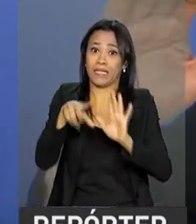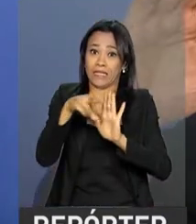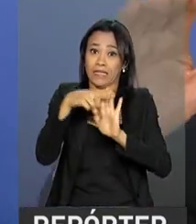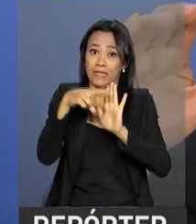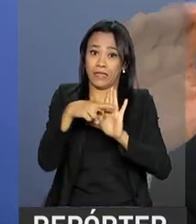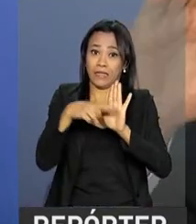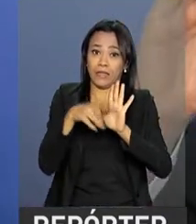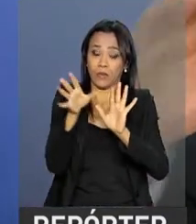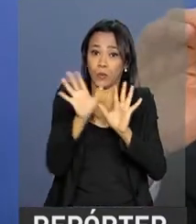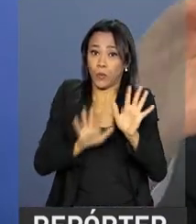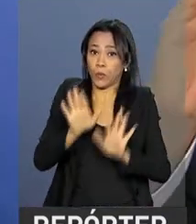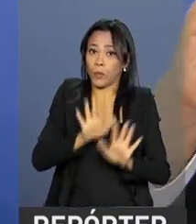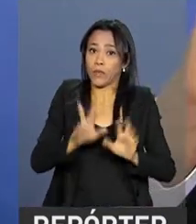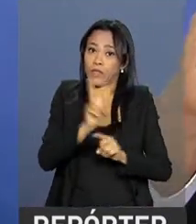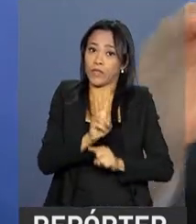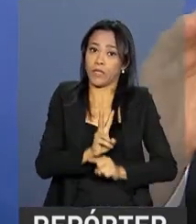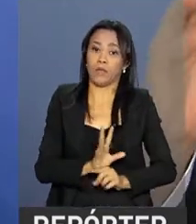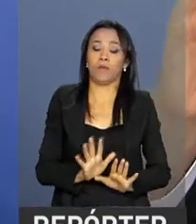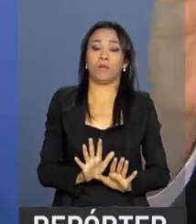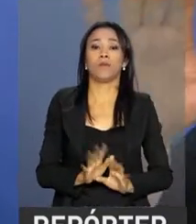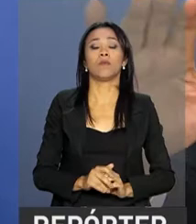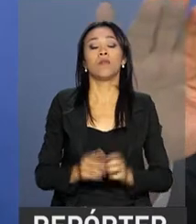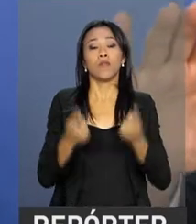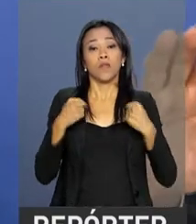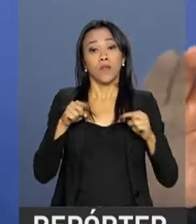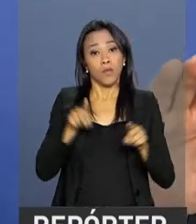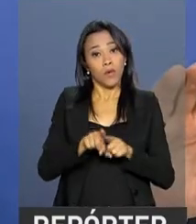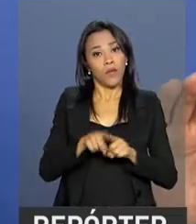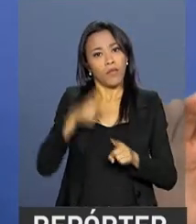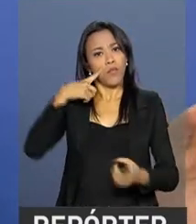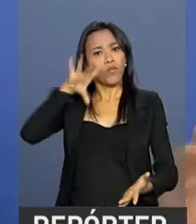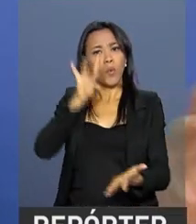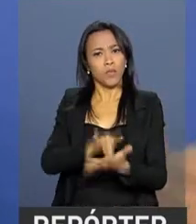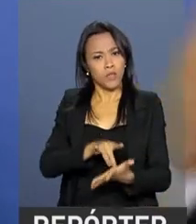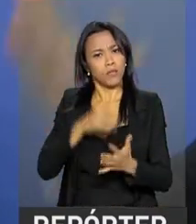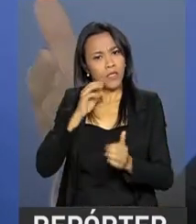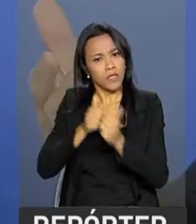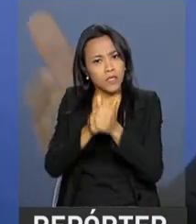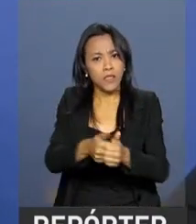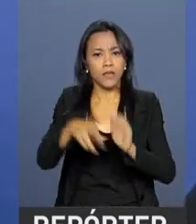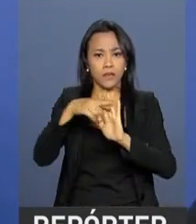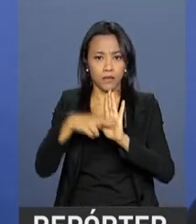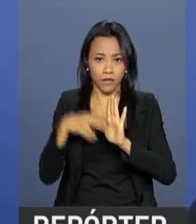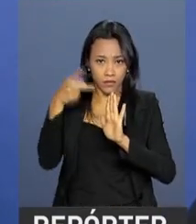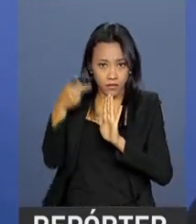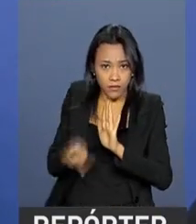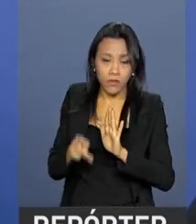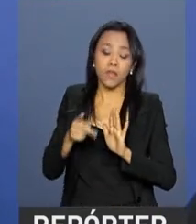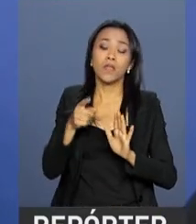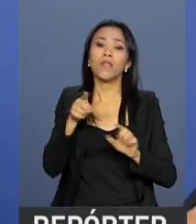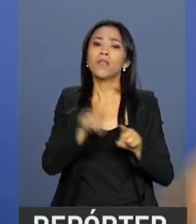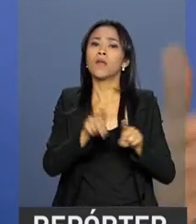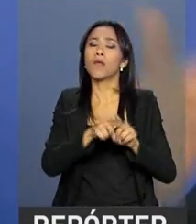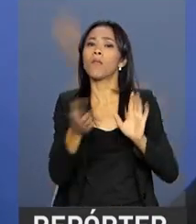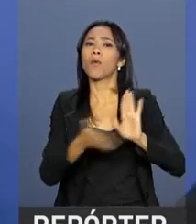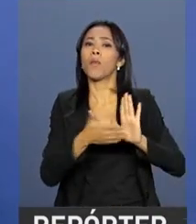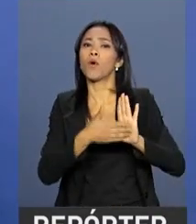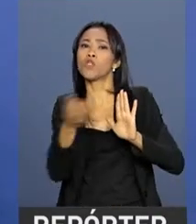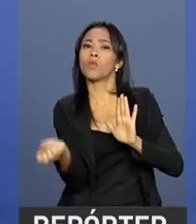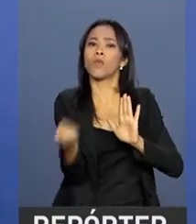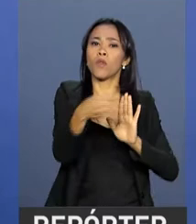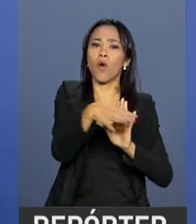orçamento nos termos legais, orçamento factível, realista e que será cumprido. E propusemos uma nova meta que